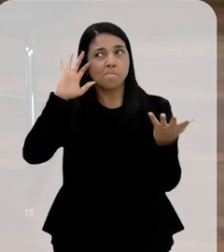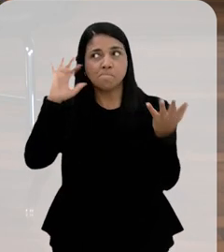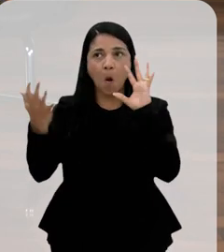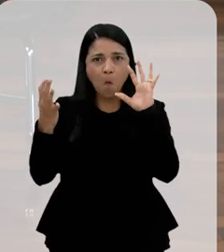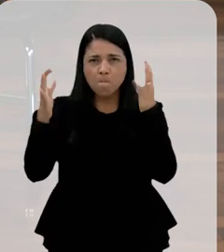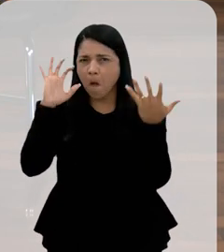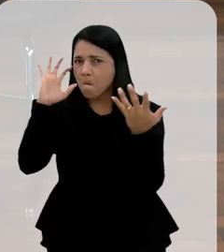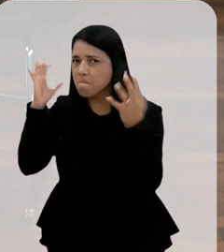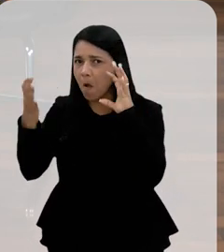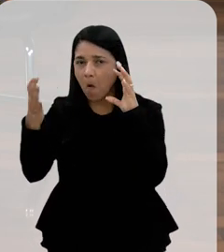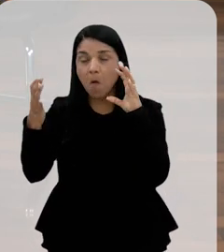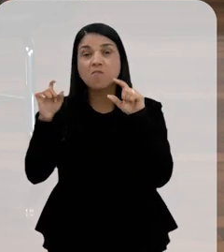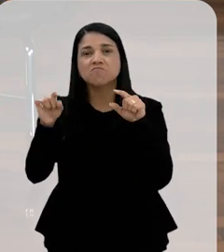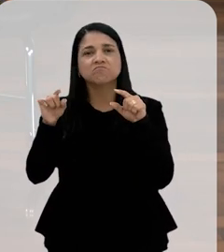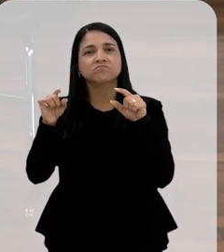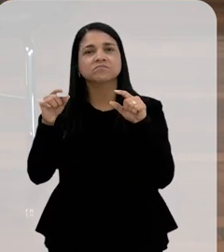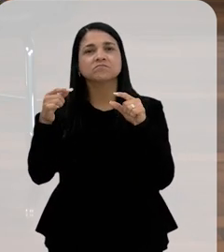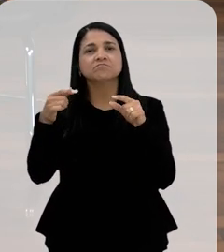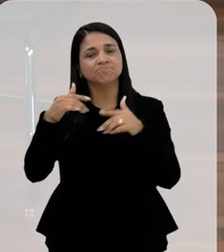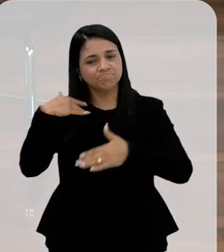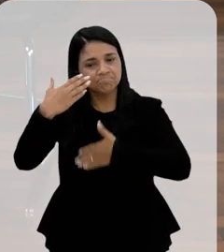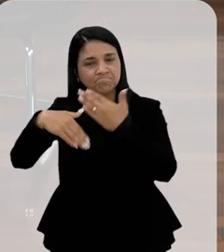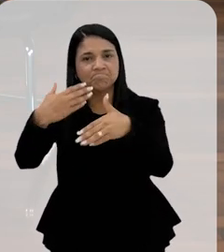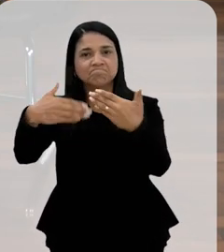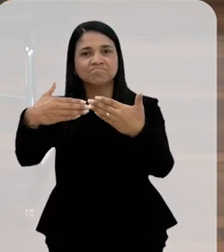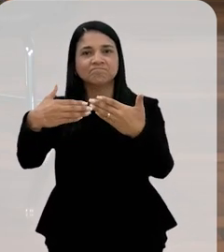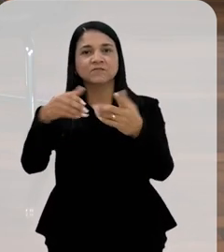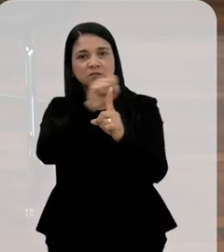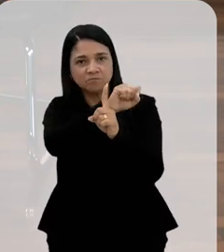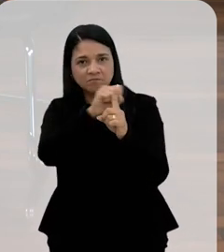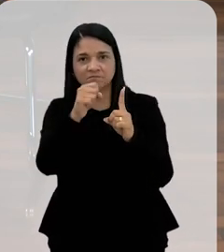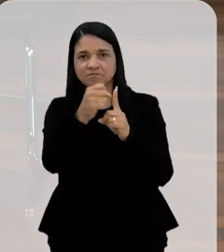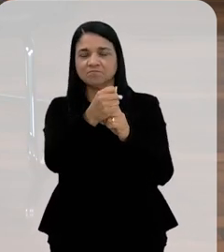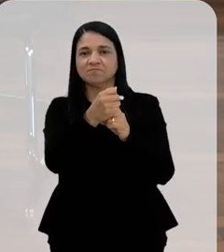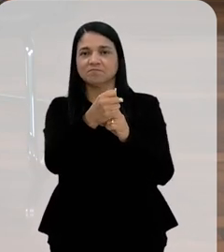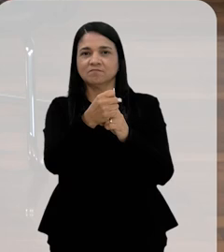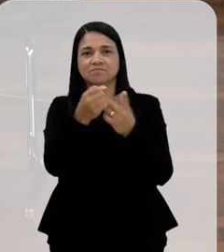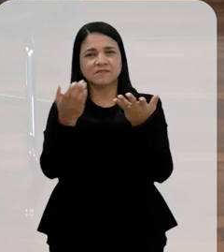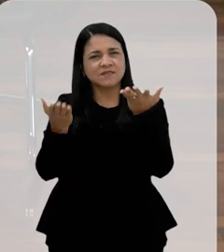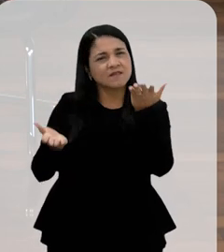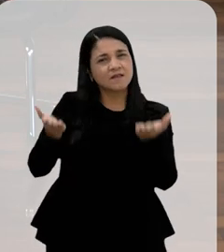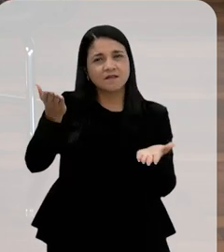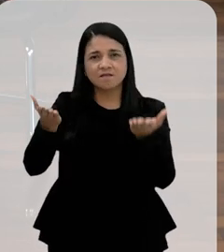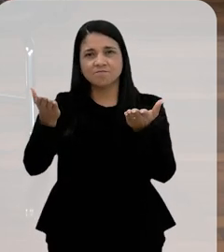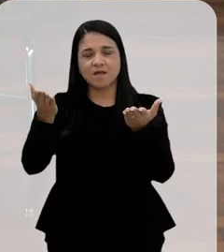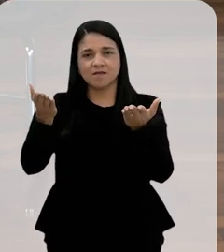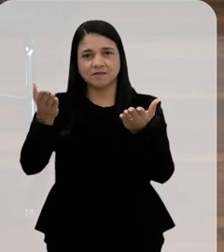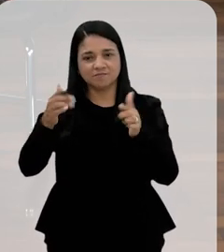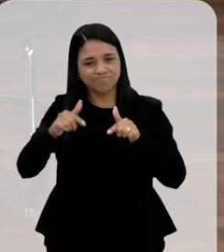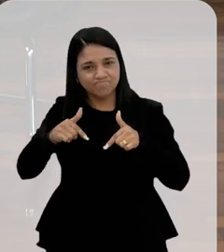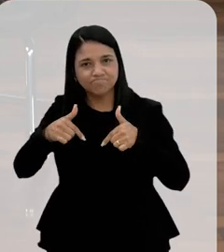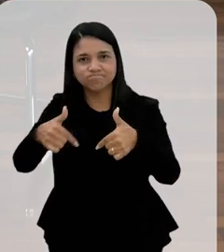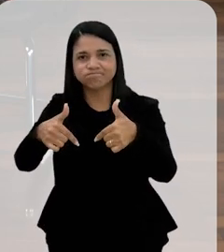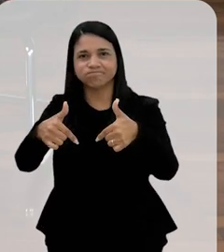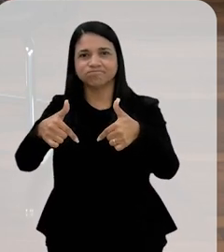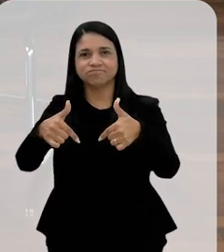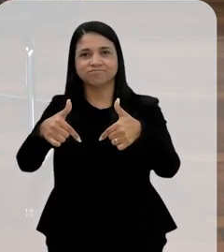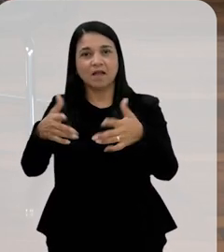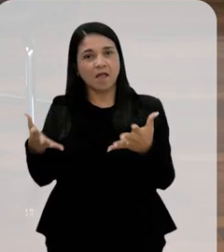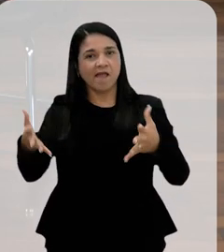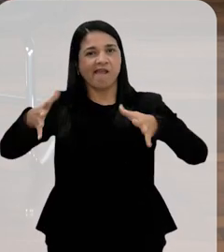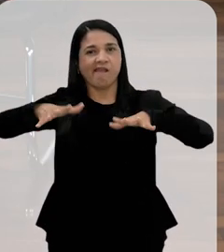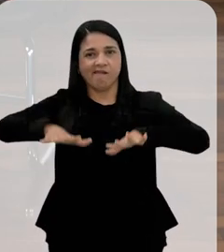mudanças climáticas, para que a gente possa avançar numa sociedade mais equilibrada e efetivamente